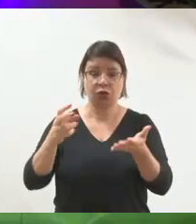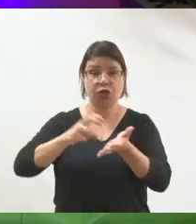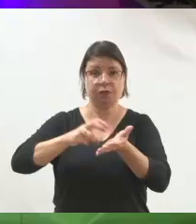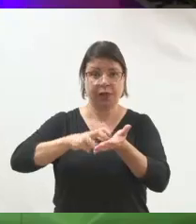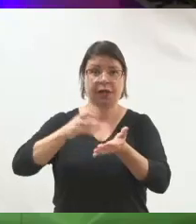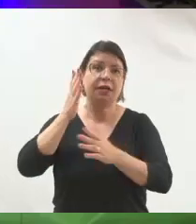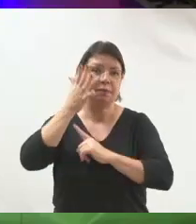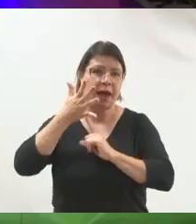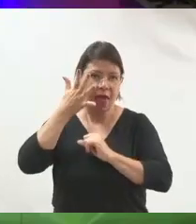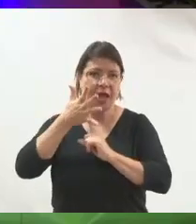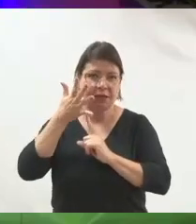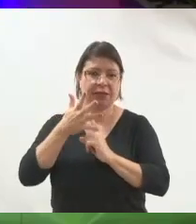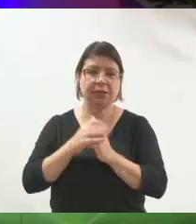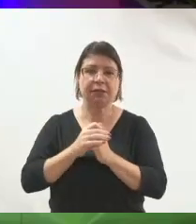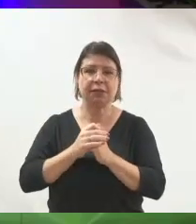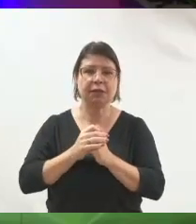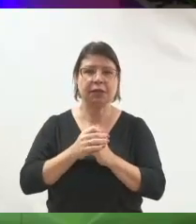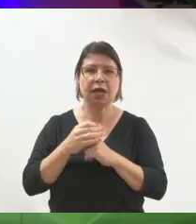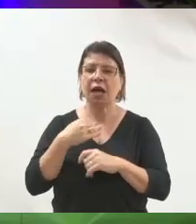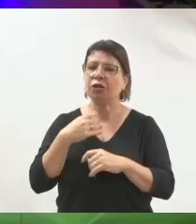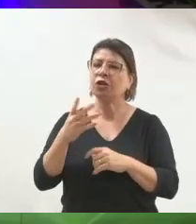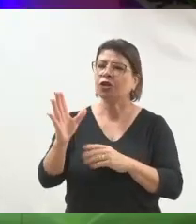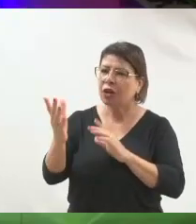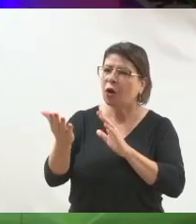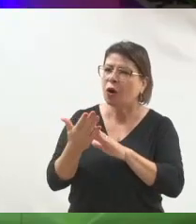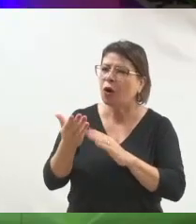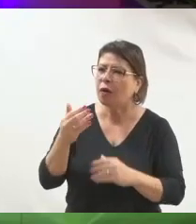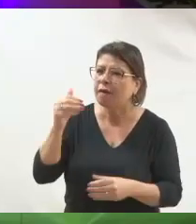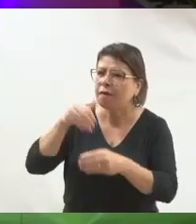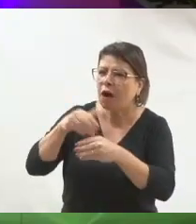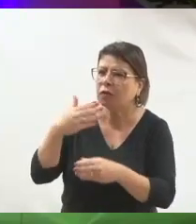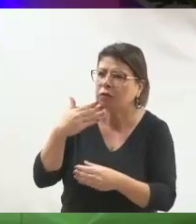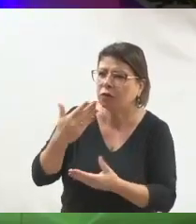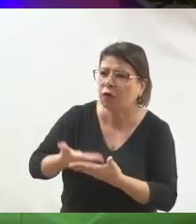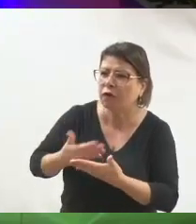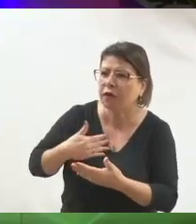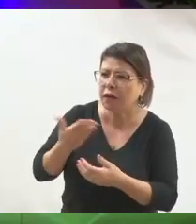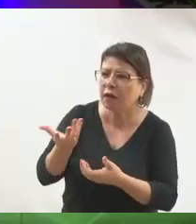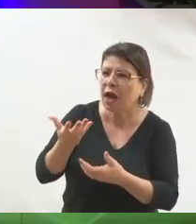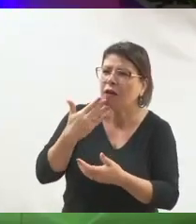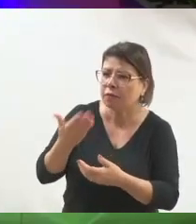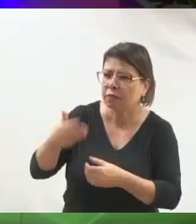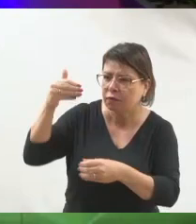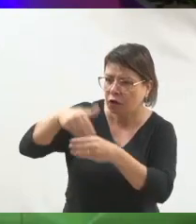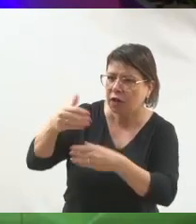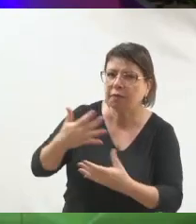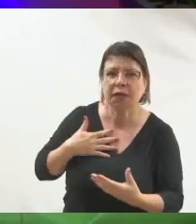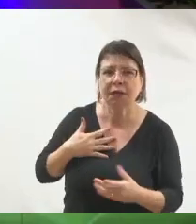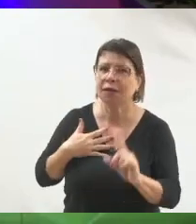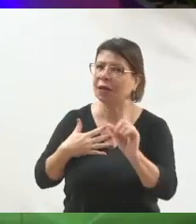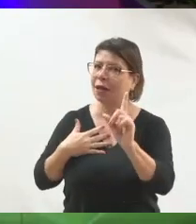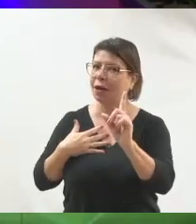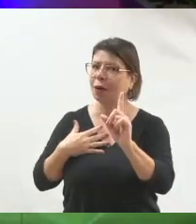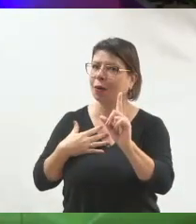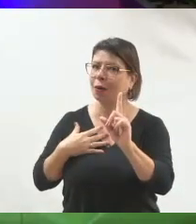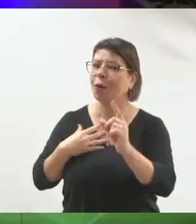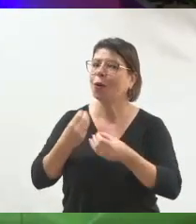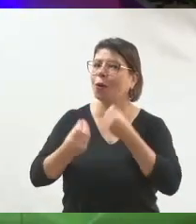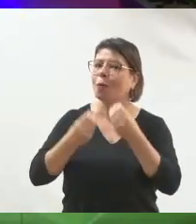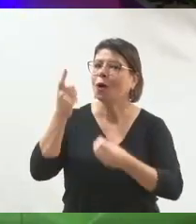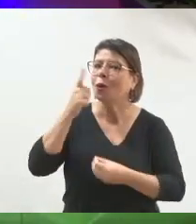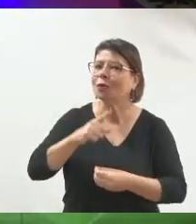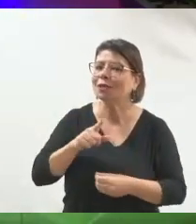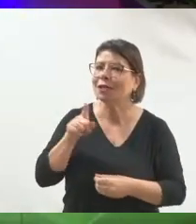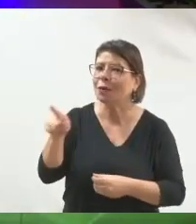A gente não conquista o voto pedindo voto. A gente conquista o voto quando a gente conquista o coração do eleitor. Como que eu